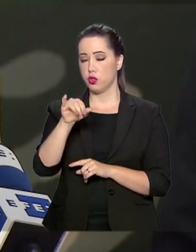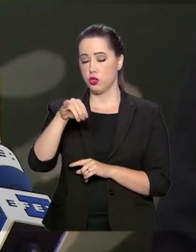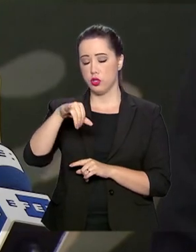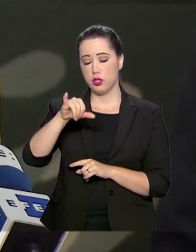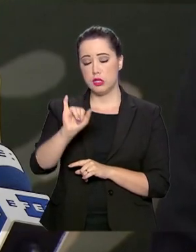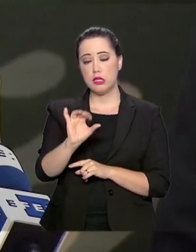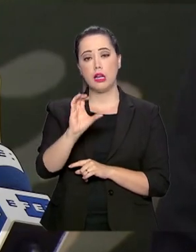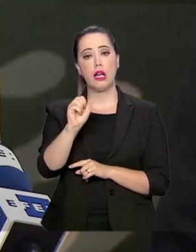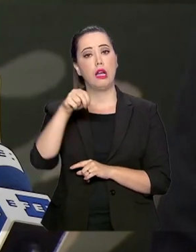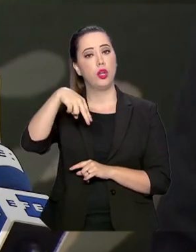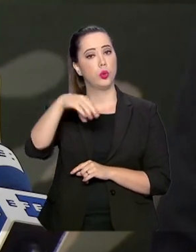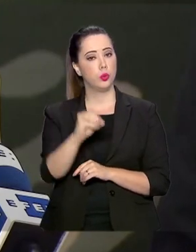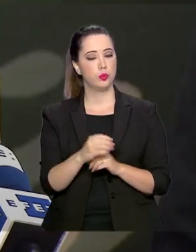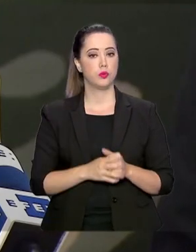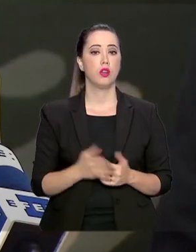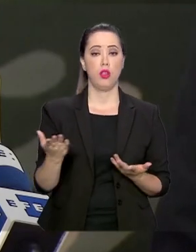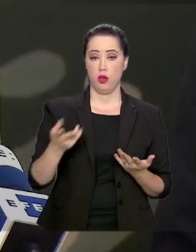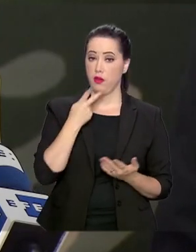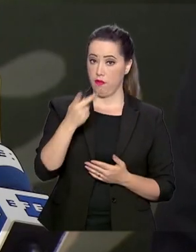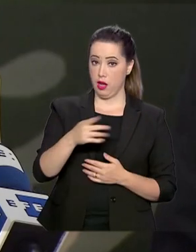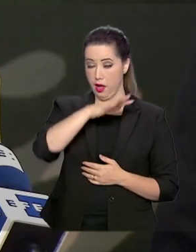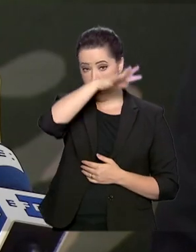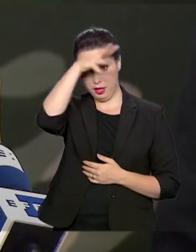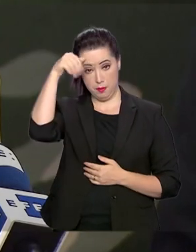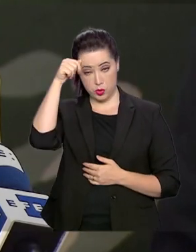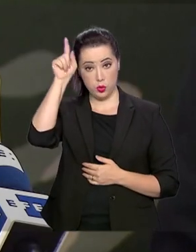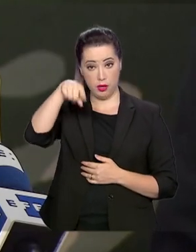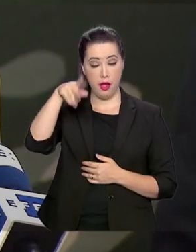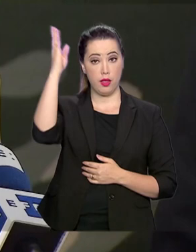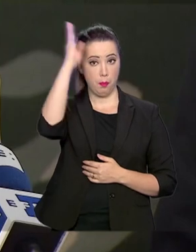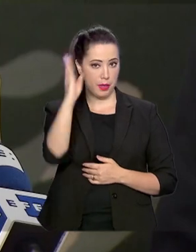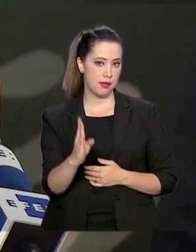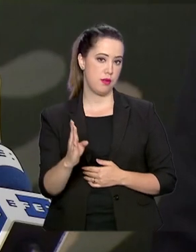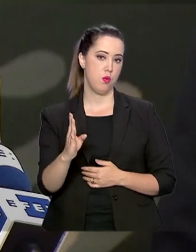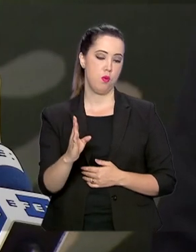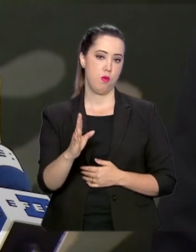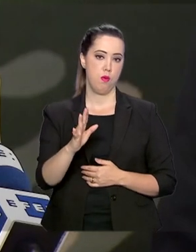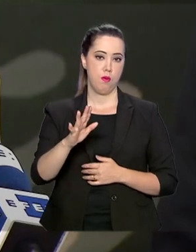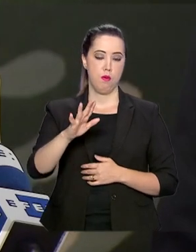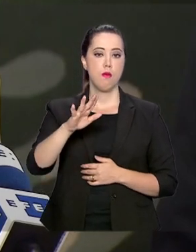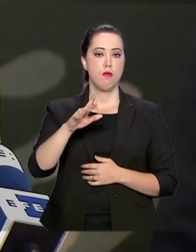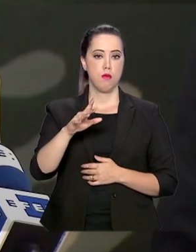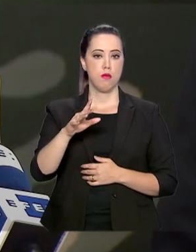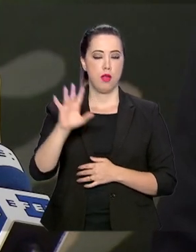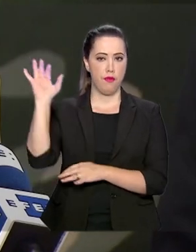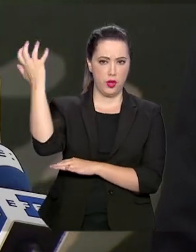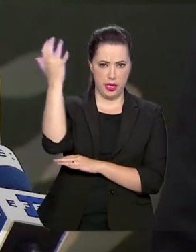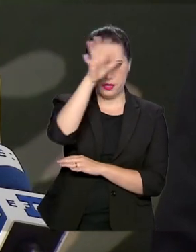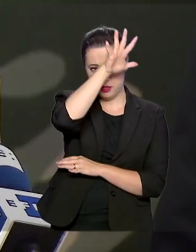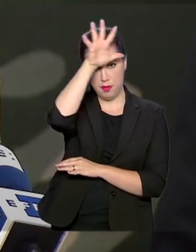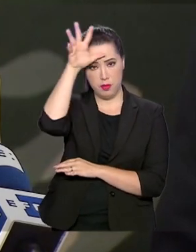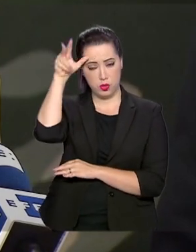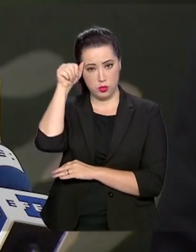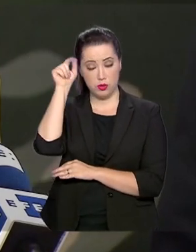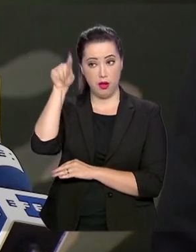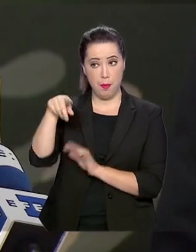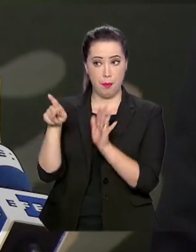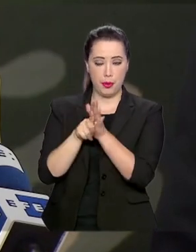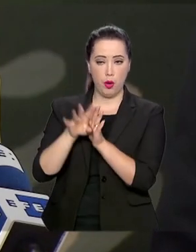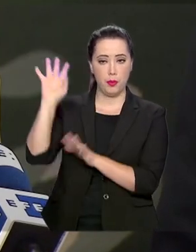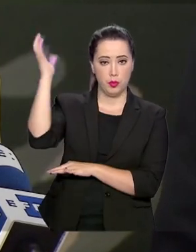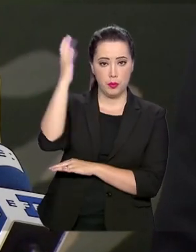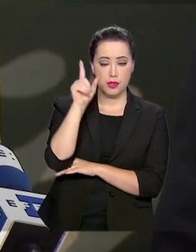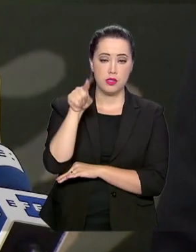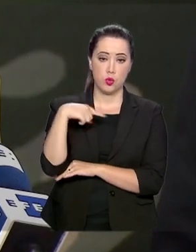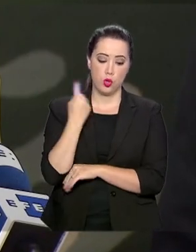a Amazônia brasileira é brasileira. É a responsabilidade nossa preservá-la e